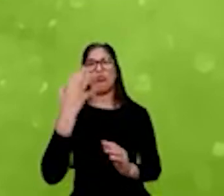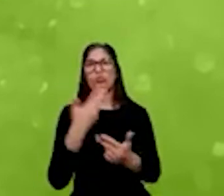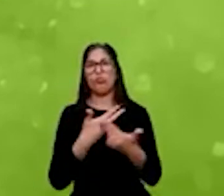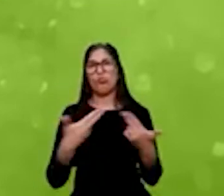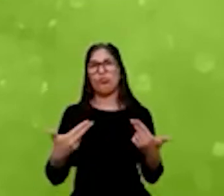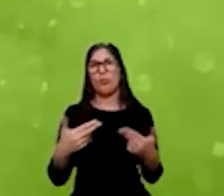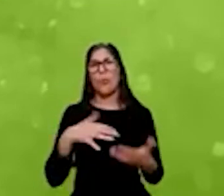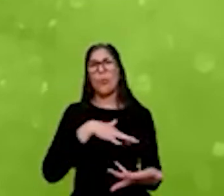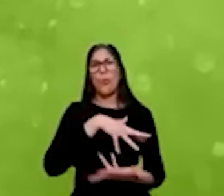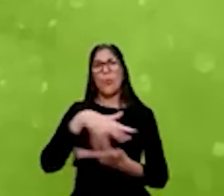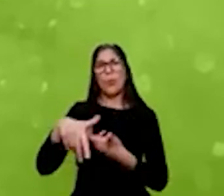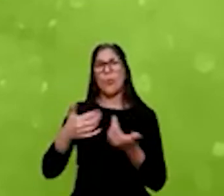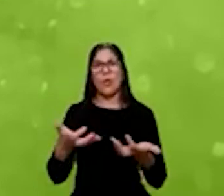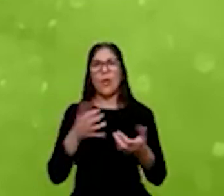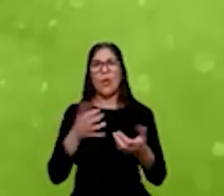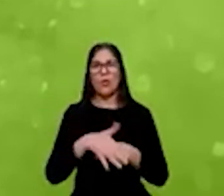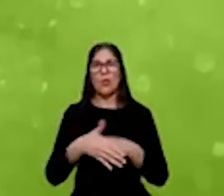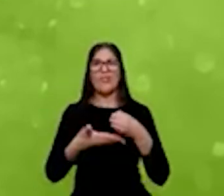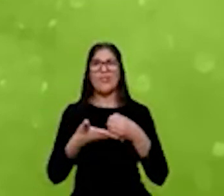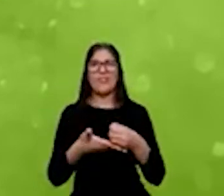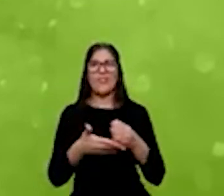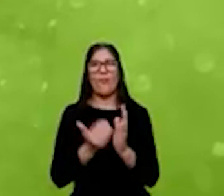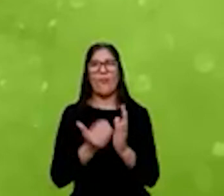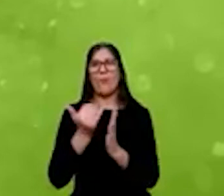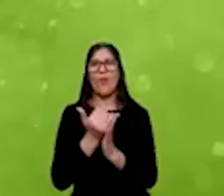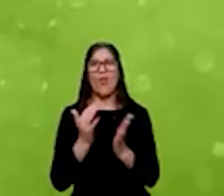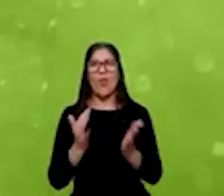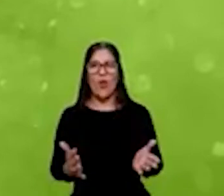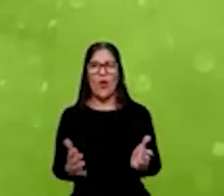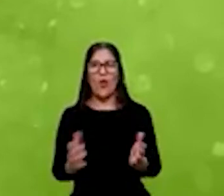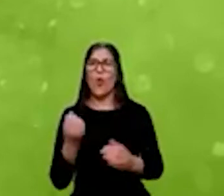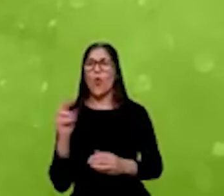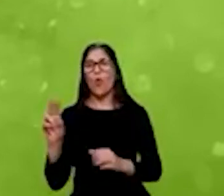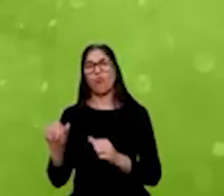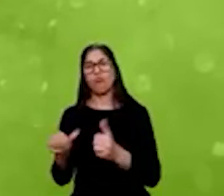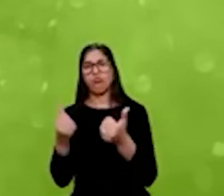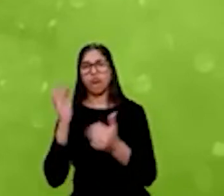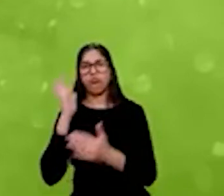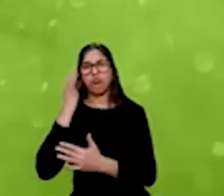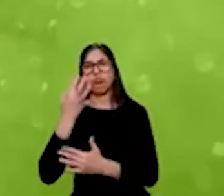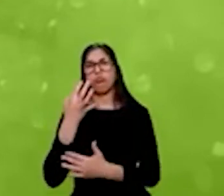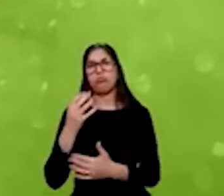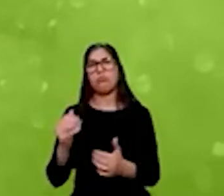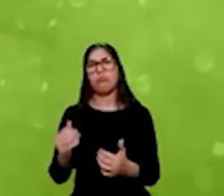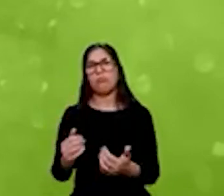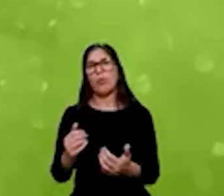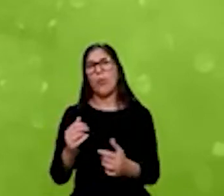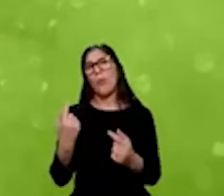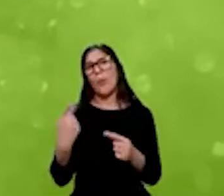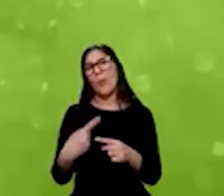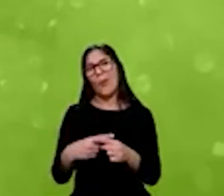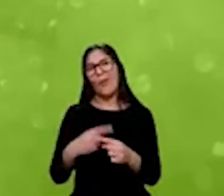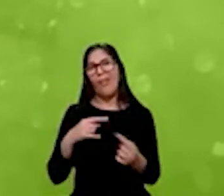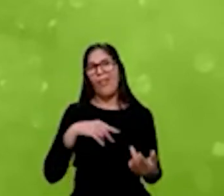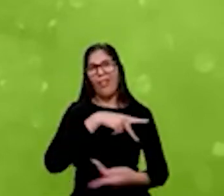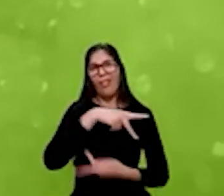mundo mais sustentável, cidades mais sustentáveis, ou soluções que dialogam para um planeta mais sustentável.